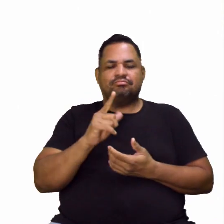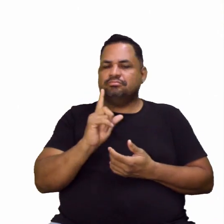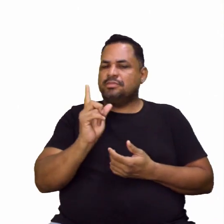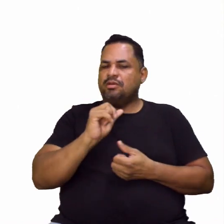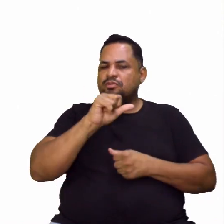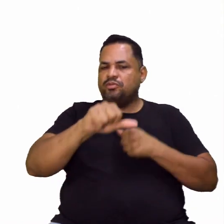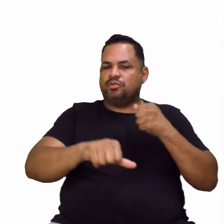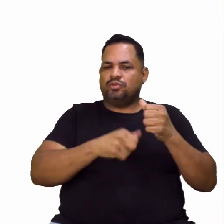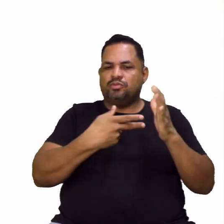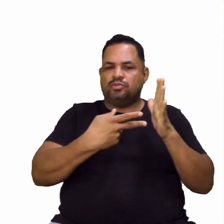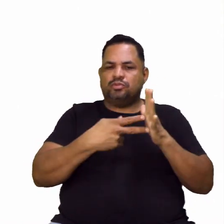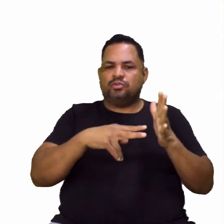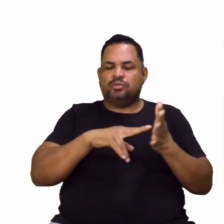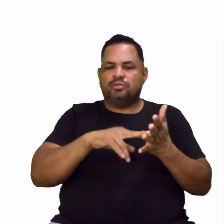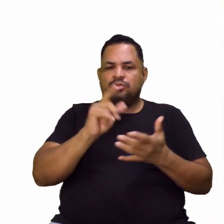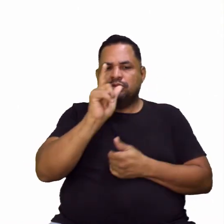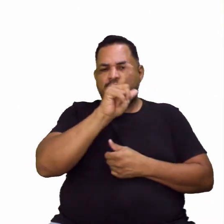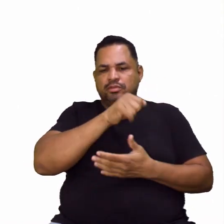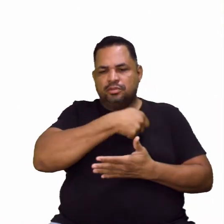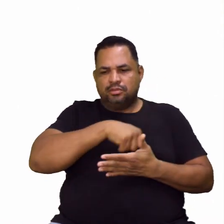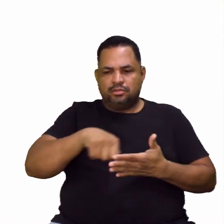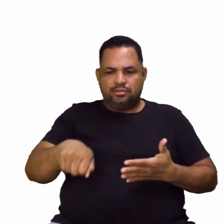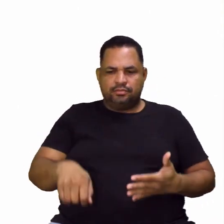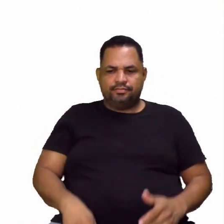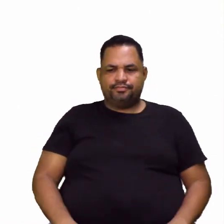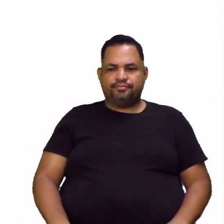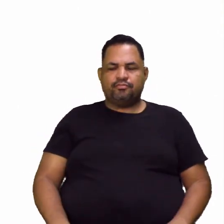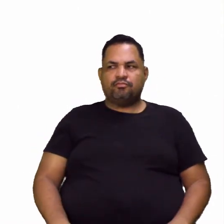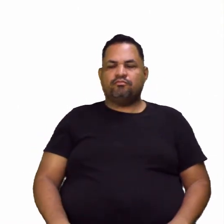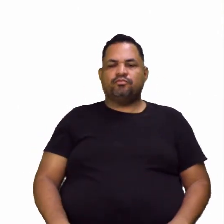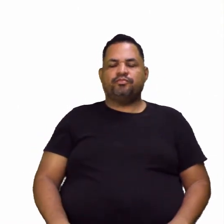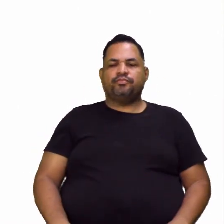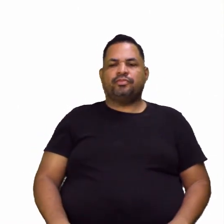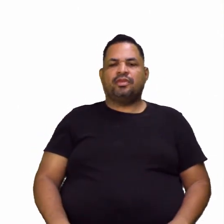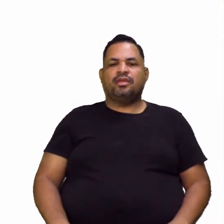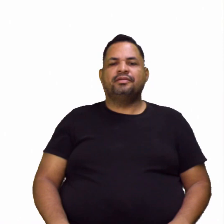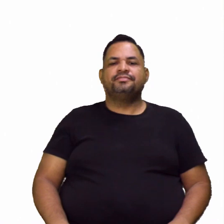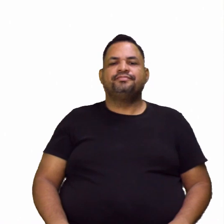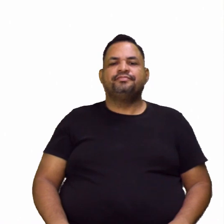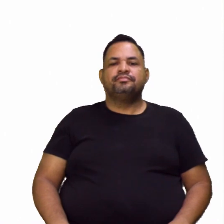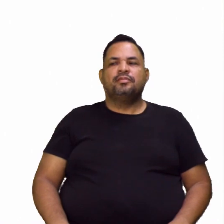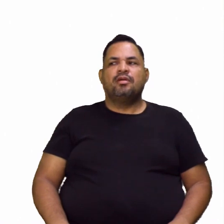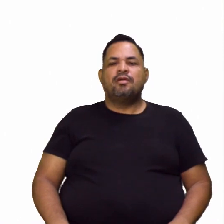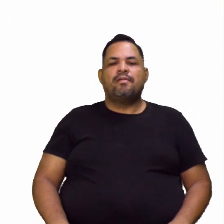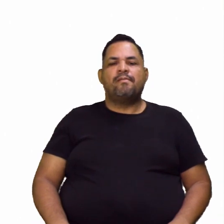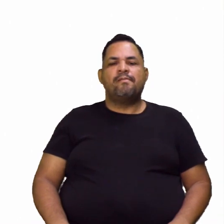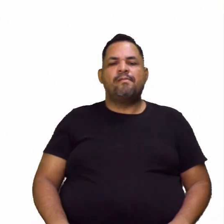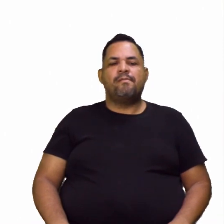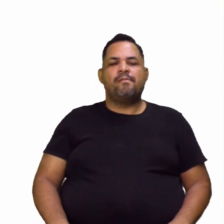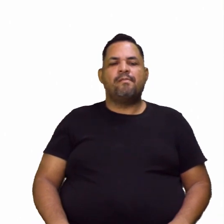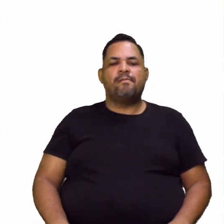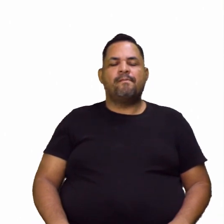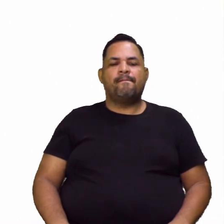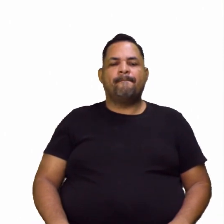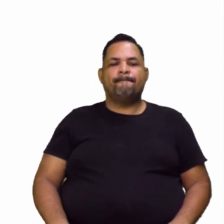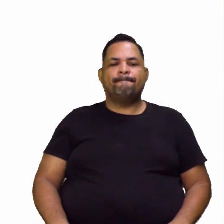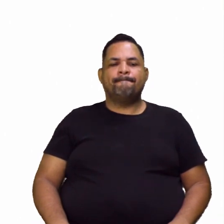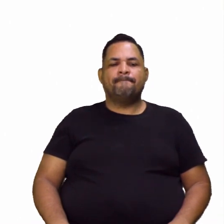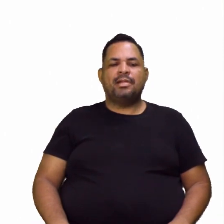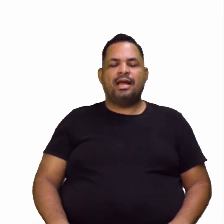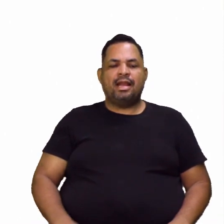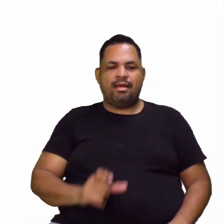significação literal. Temos aqui o seguinte, a palavra